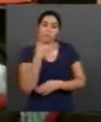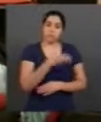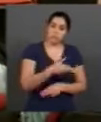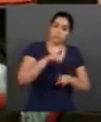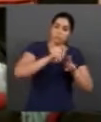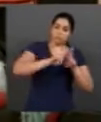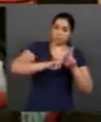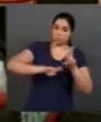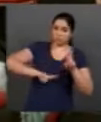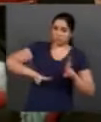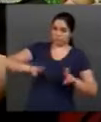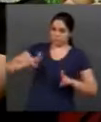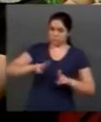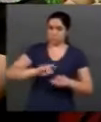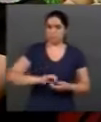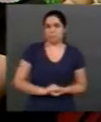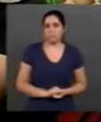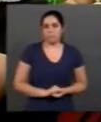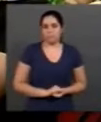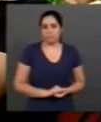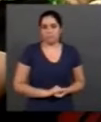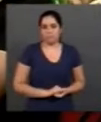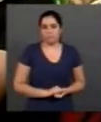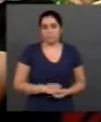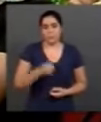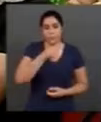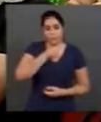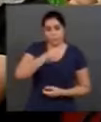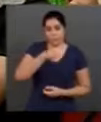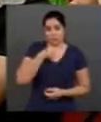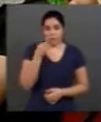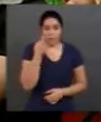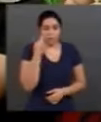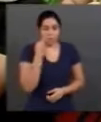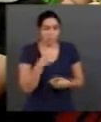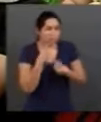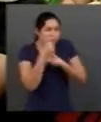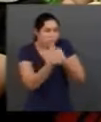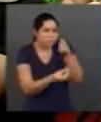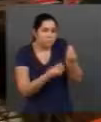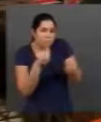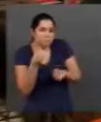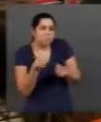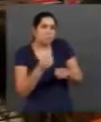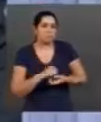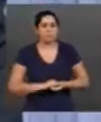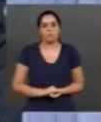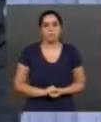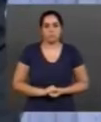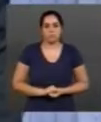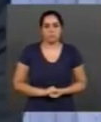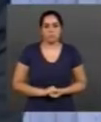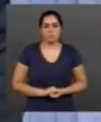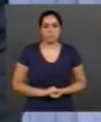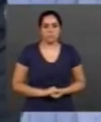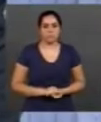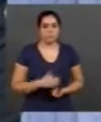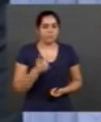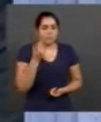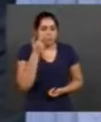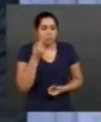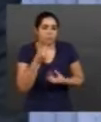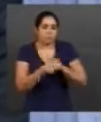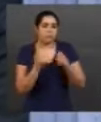Federal de Berlândia. Na reportagem você confere como foi a visita. Quer saber como fica a